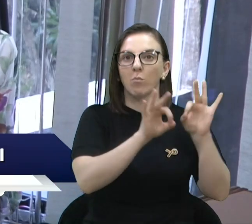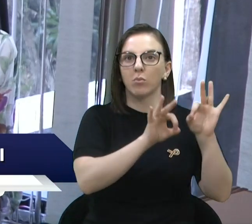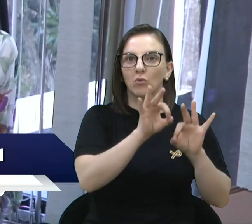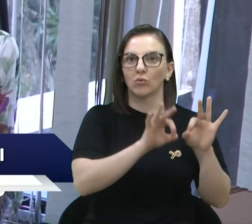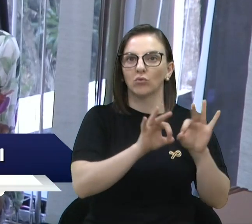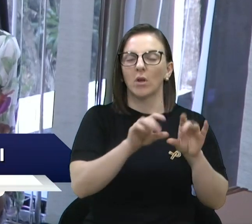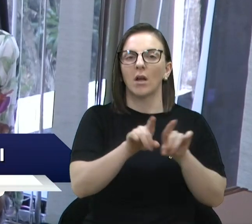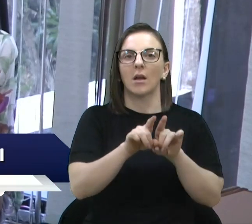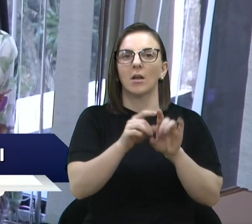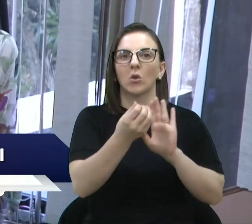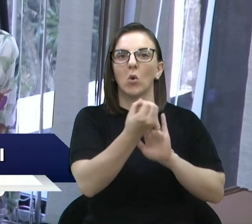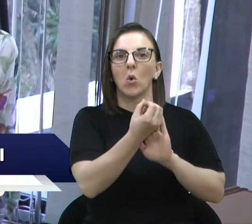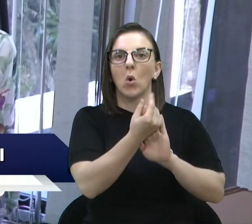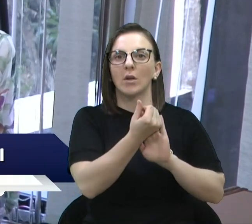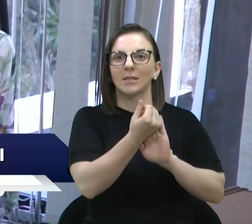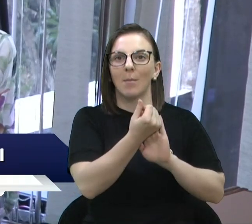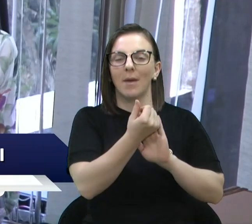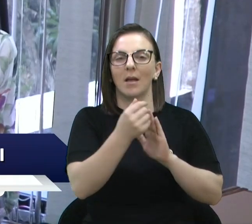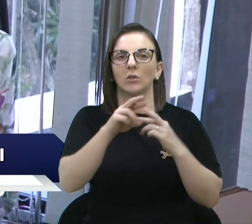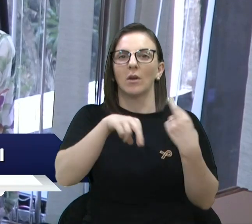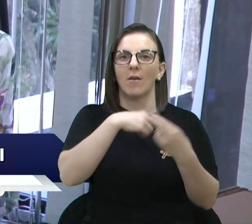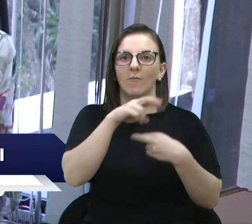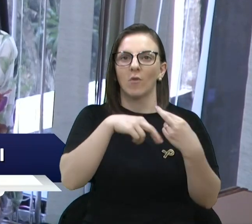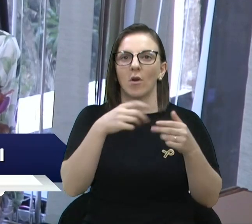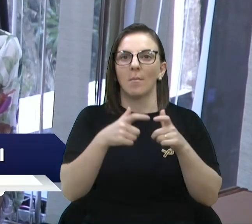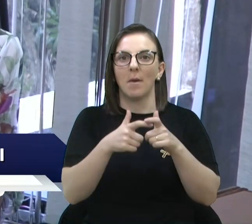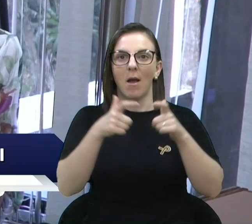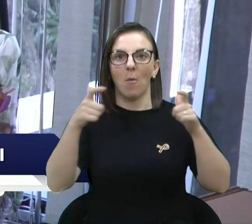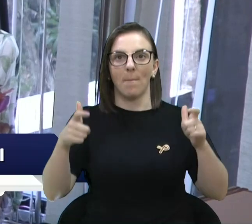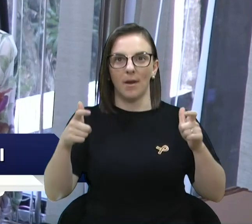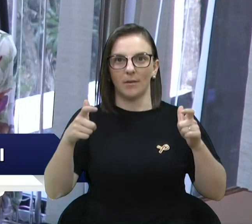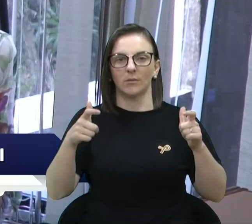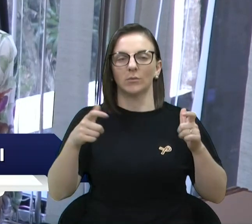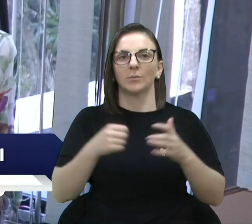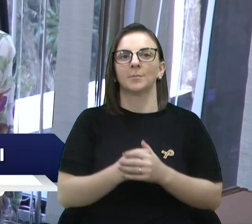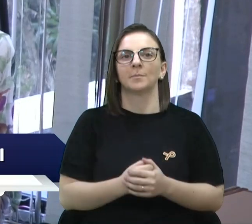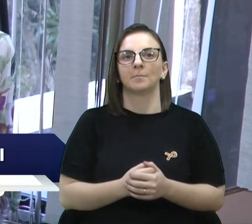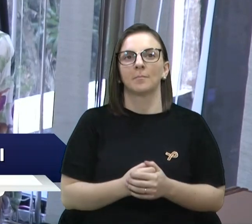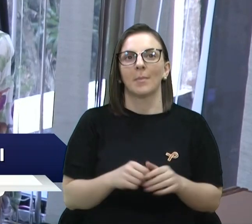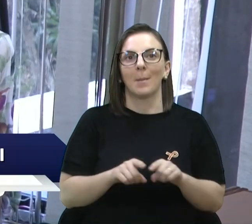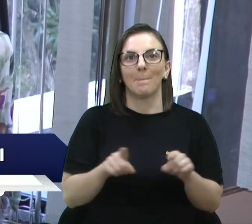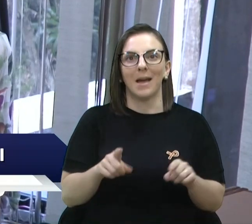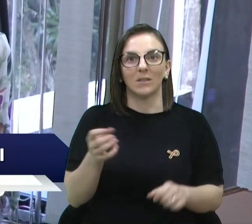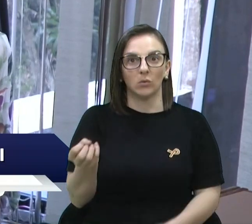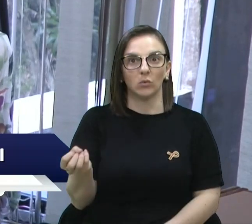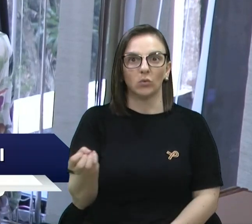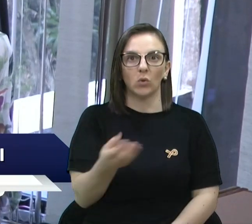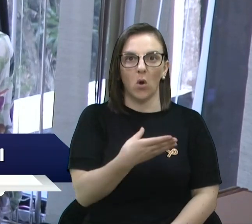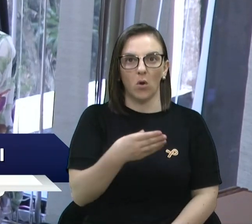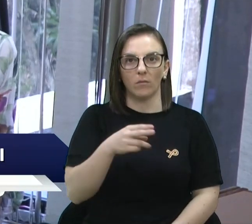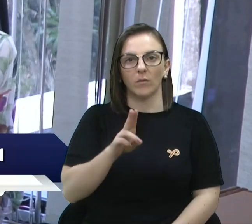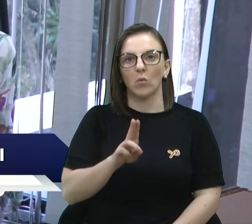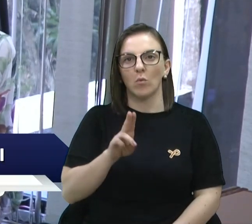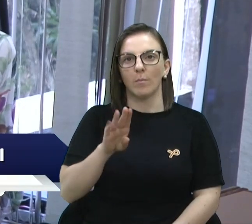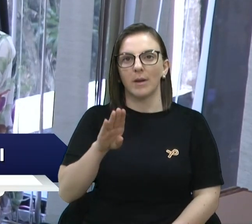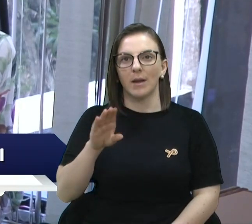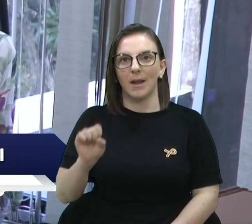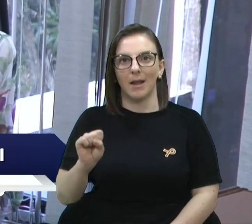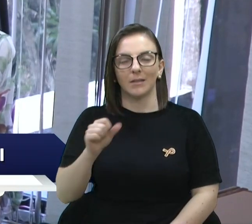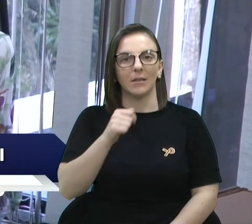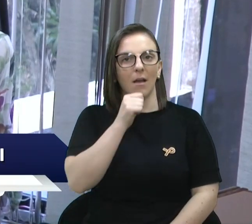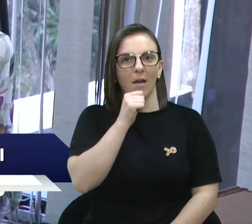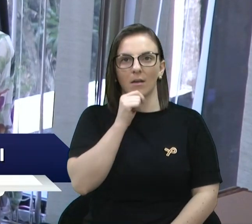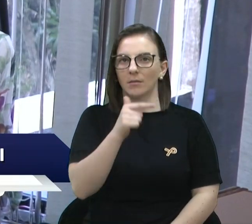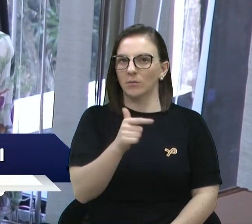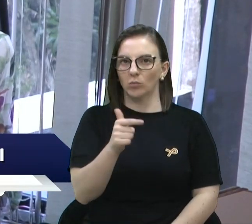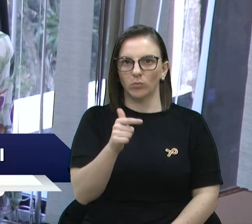essas obras de reformas e ampliações. novas unidades básicas de saúde. Nós não temos previstas,